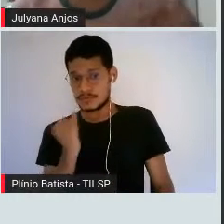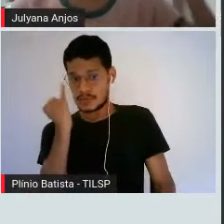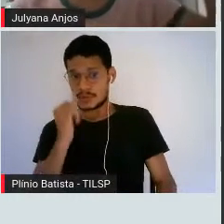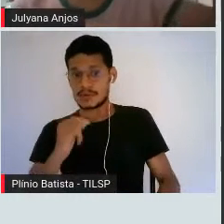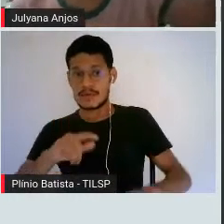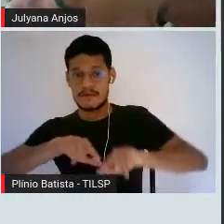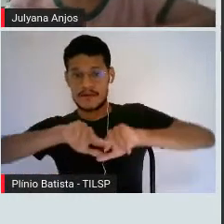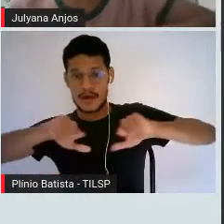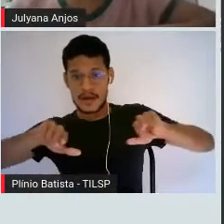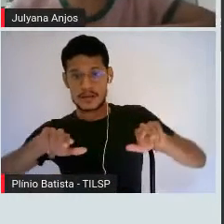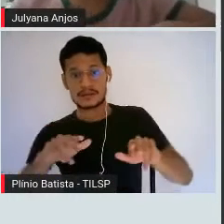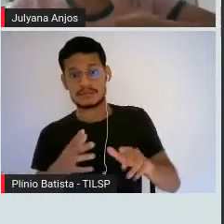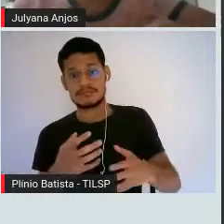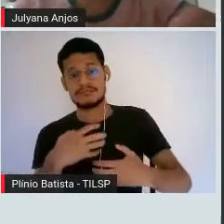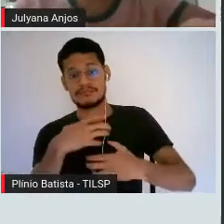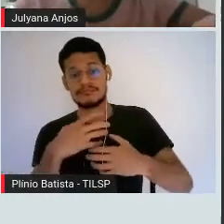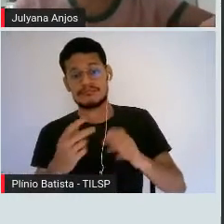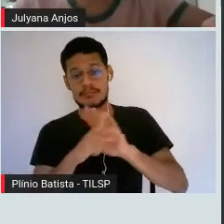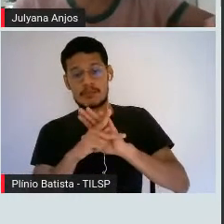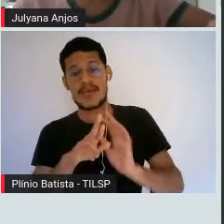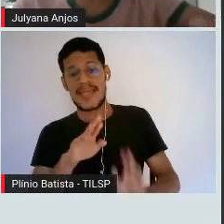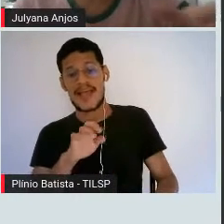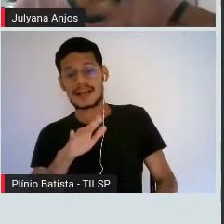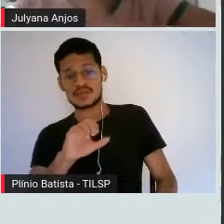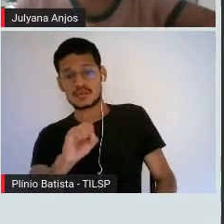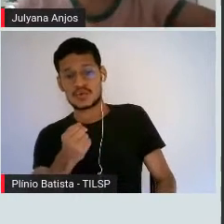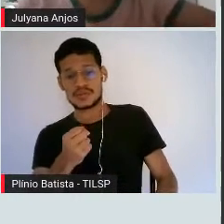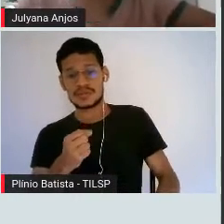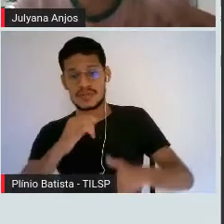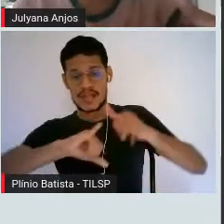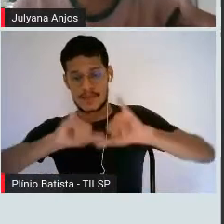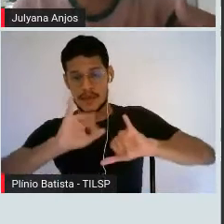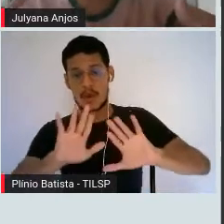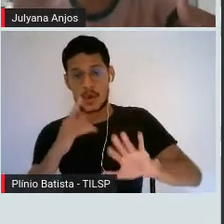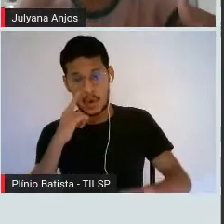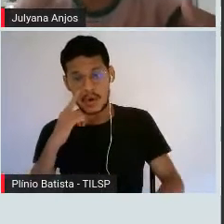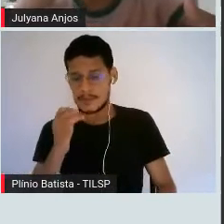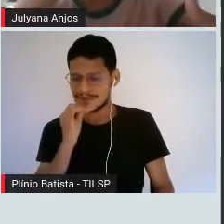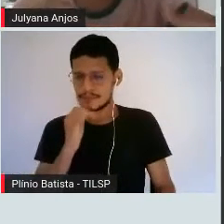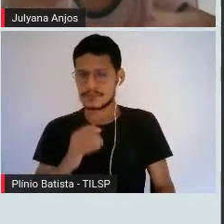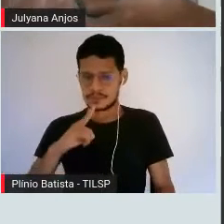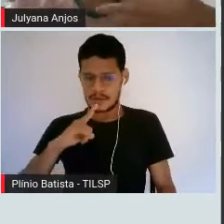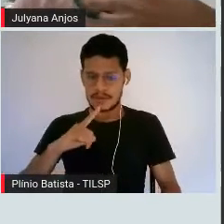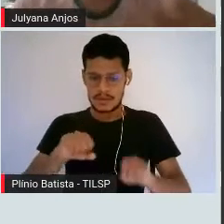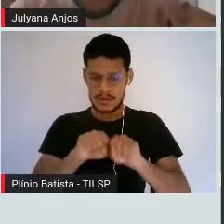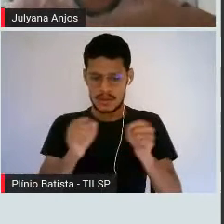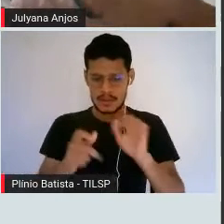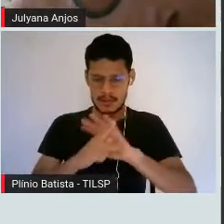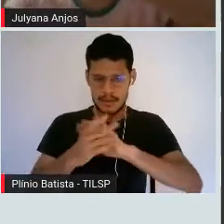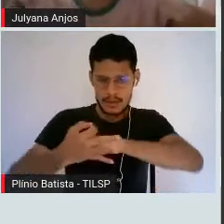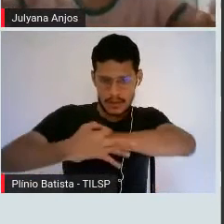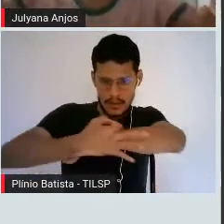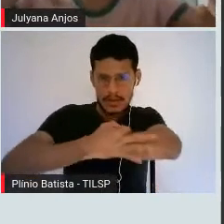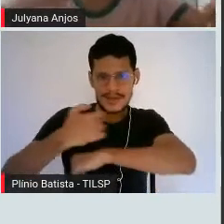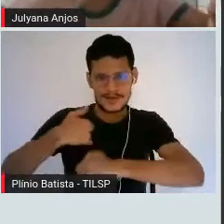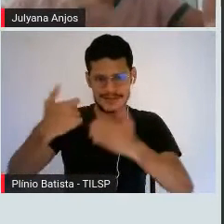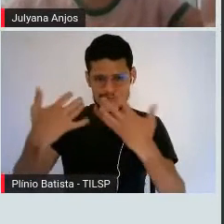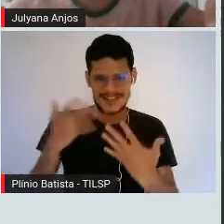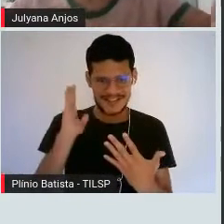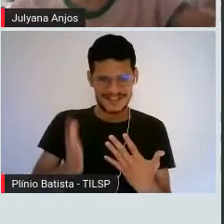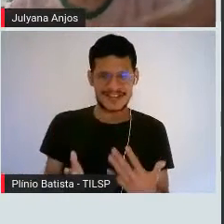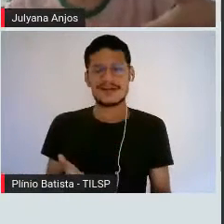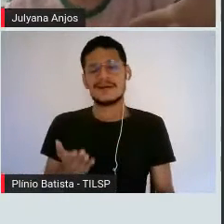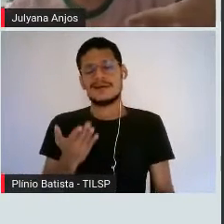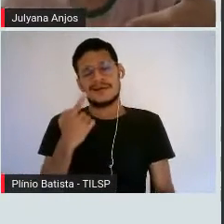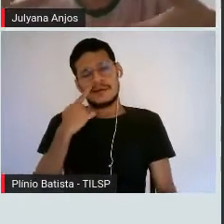Então, é só por causa da presença da água, hidrólise é justamente quando eu tenho a quebra de uma molécula, como a gente já viu, a dissociação, digamos assim,